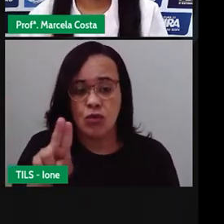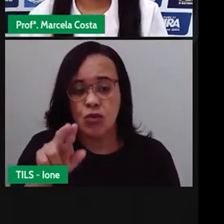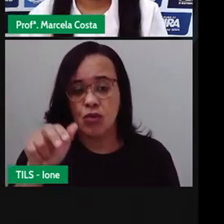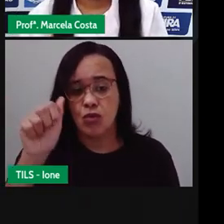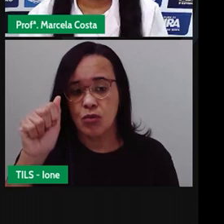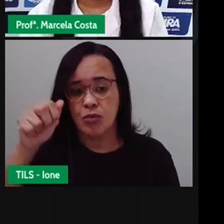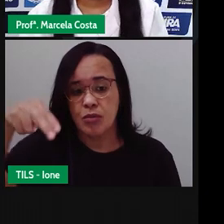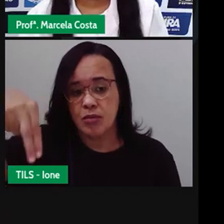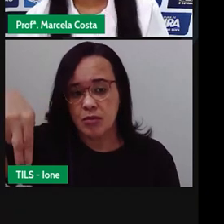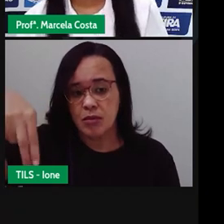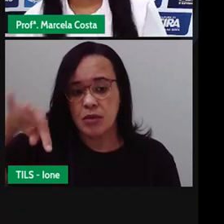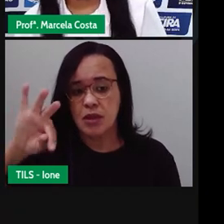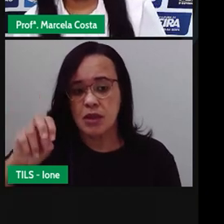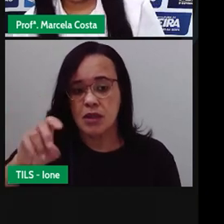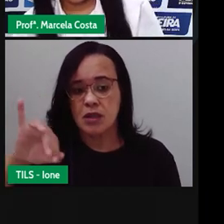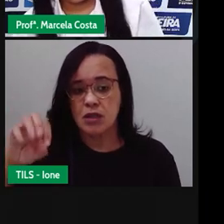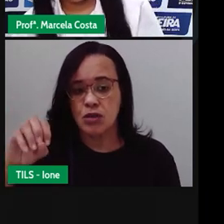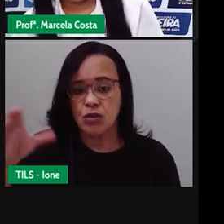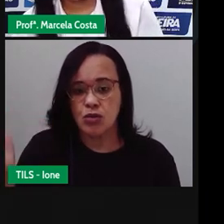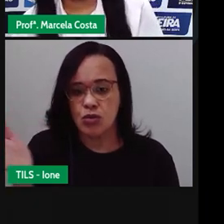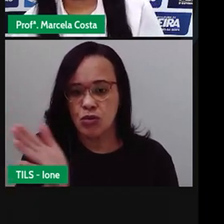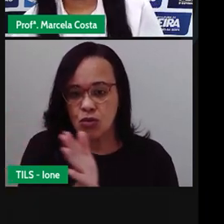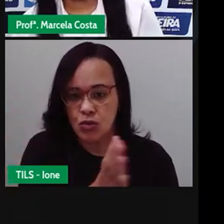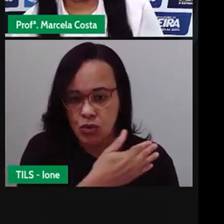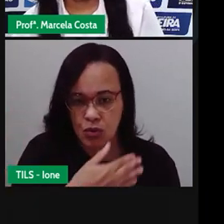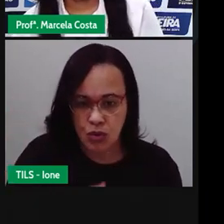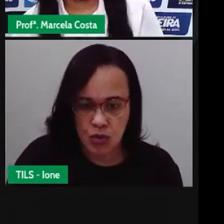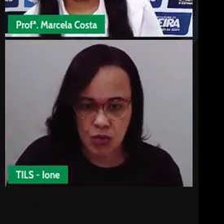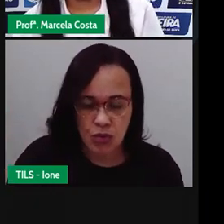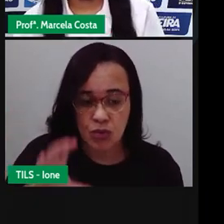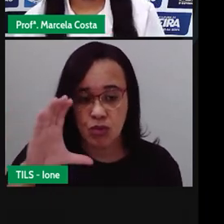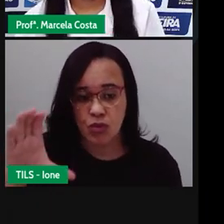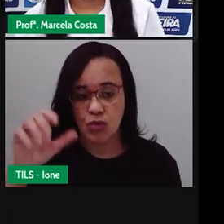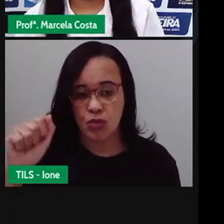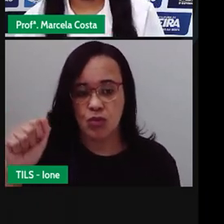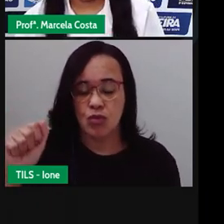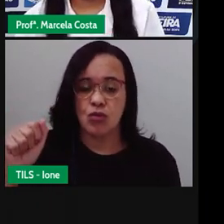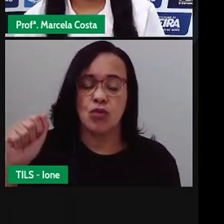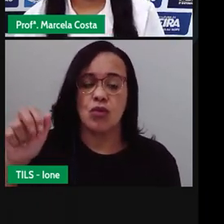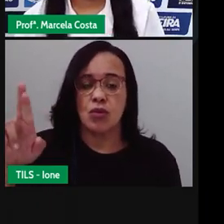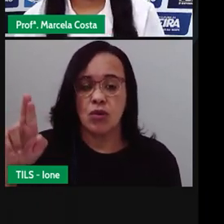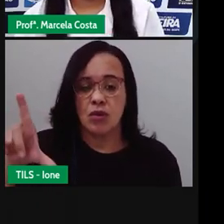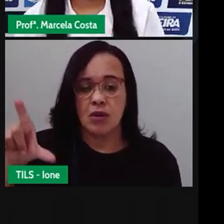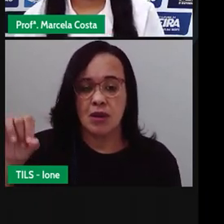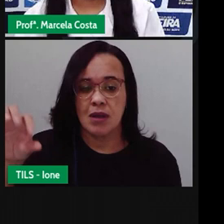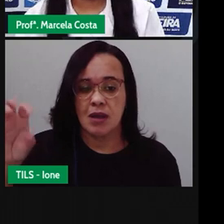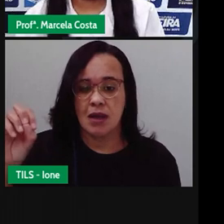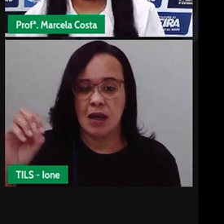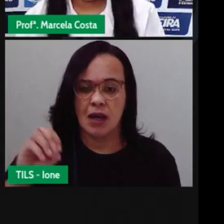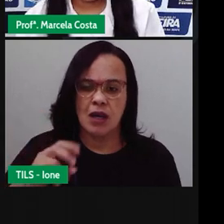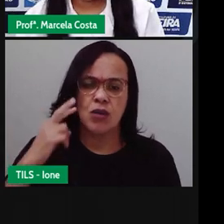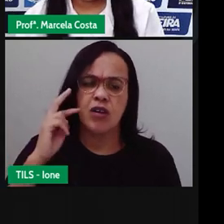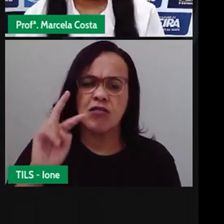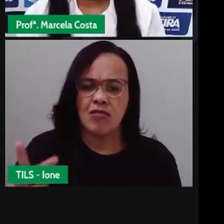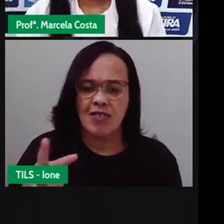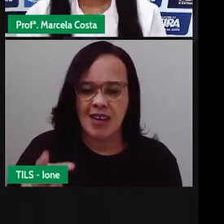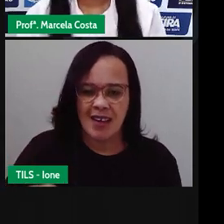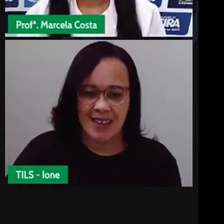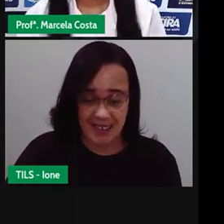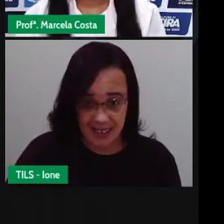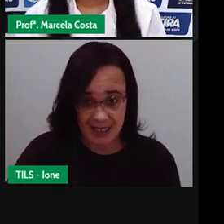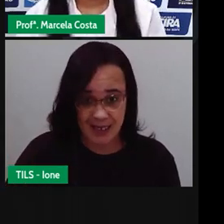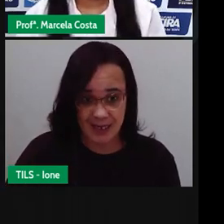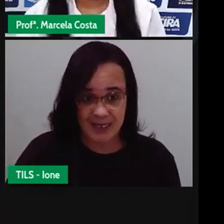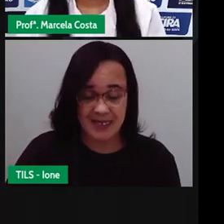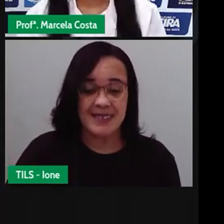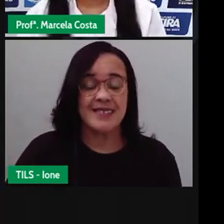Antônio. E, pelo título e pela imagem que está sendo mostrada, essa imagem de um bode, a